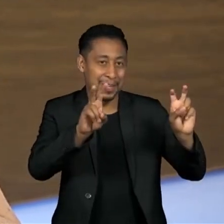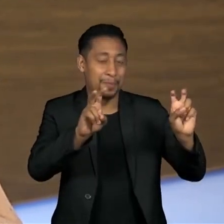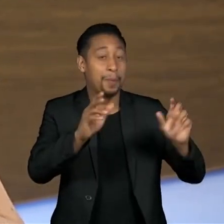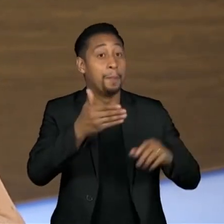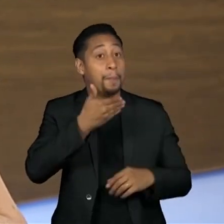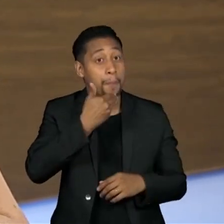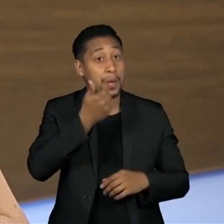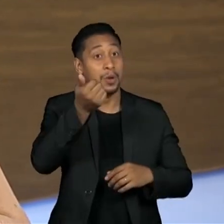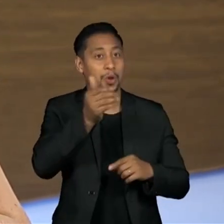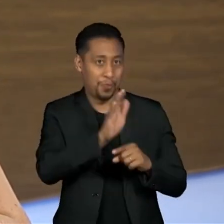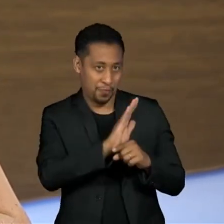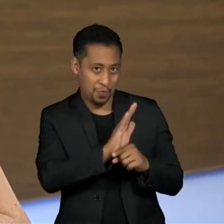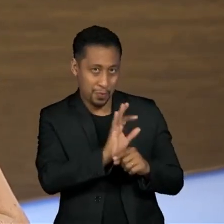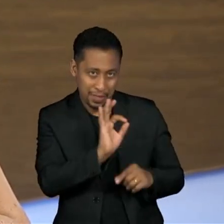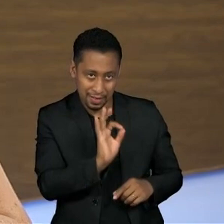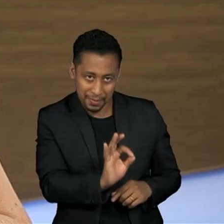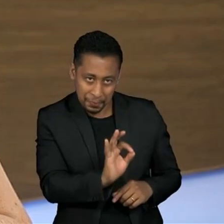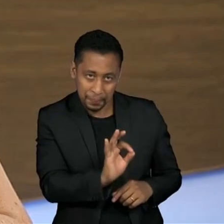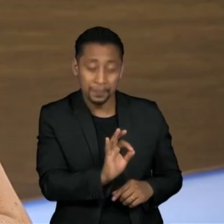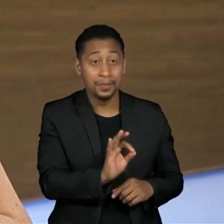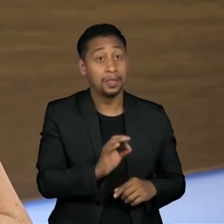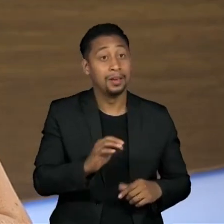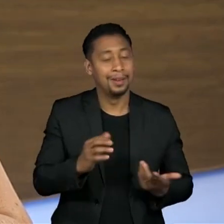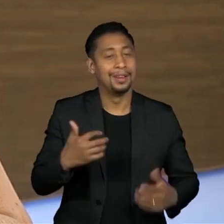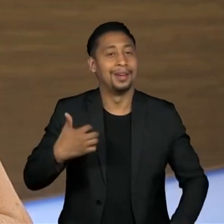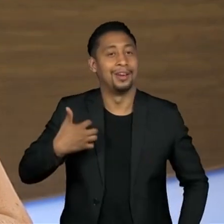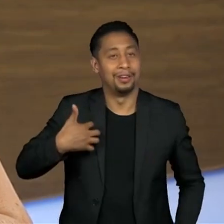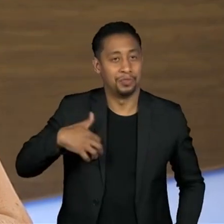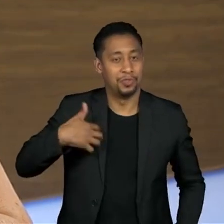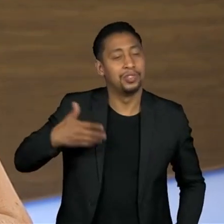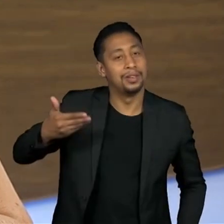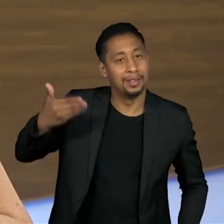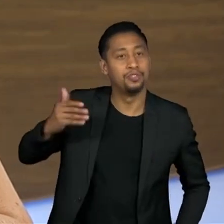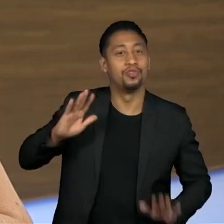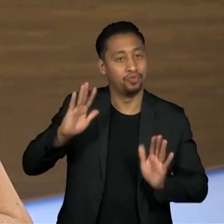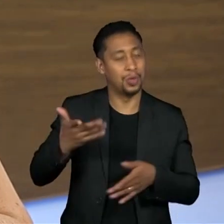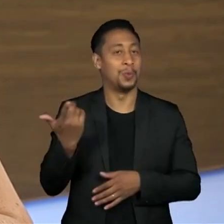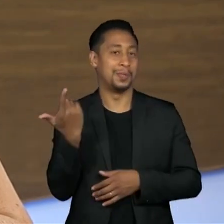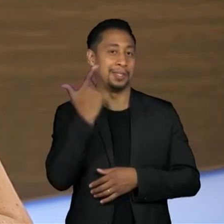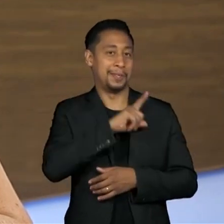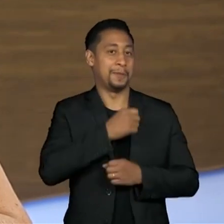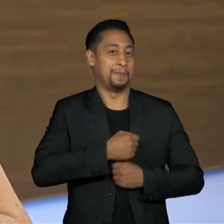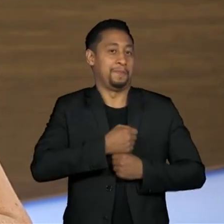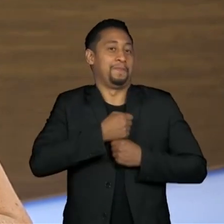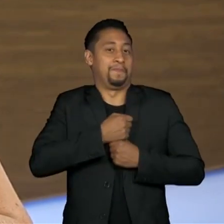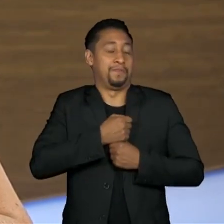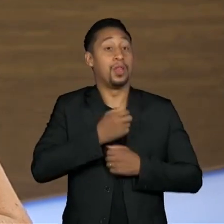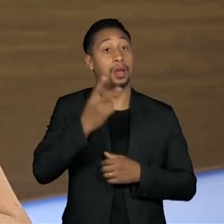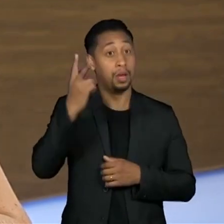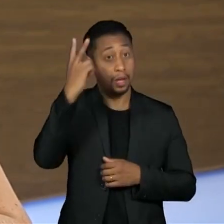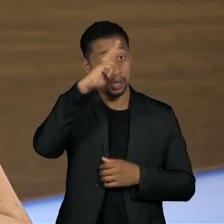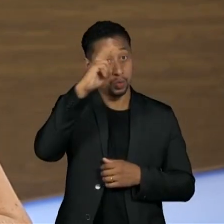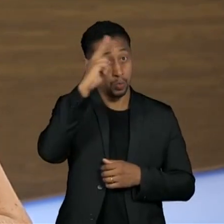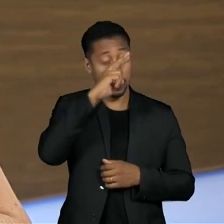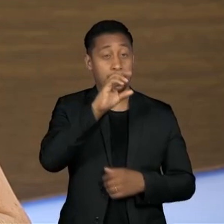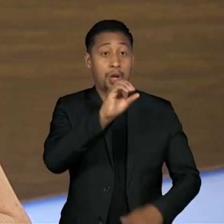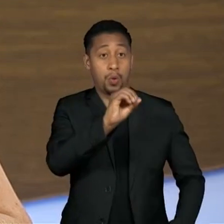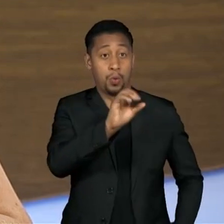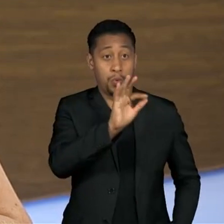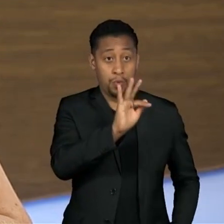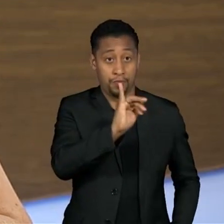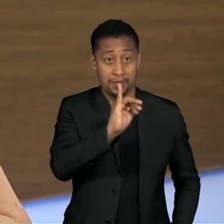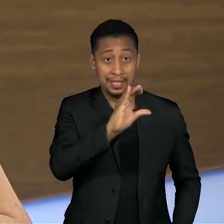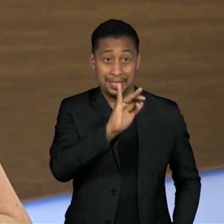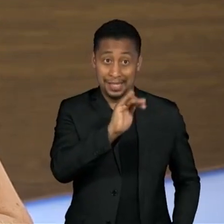estrangeiro, perdão. A Argentina já venceu esse prêmio com a História Oficial, que também foi um filme muito importante,